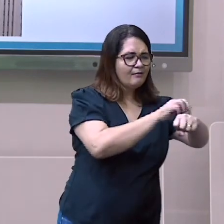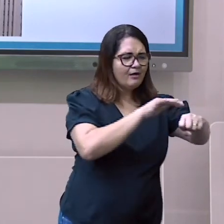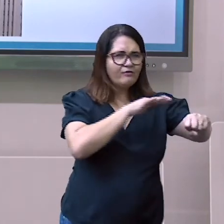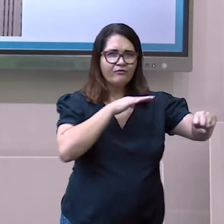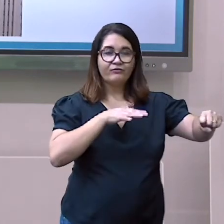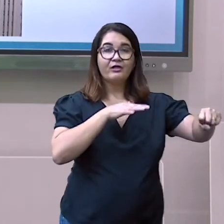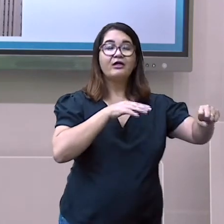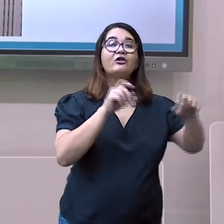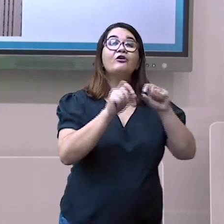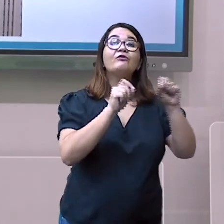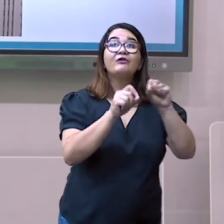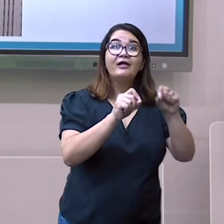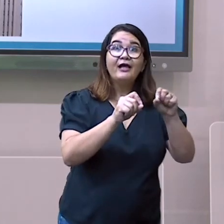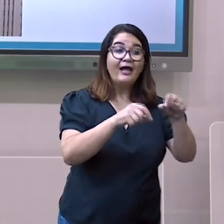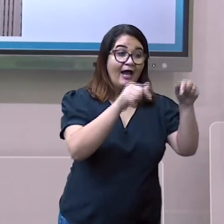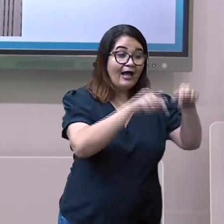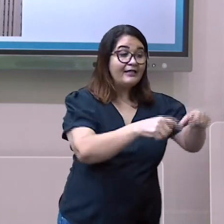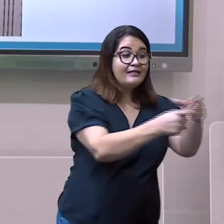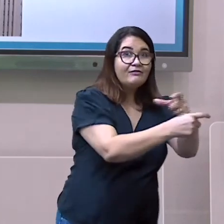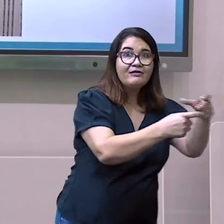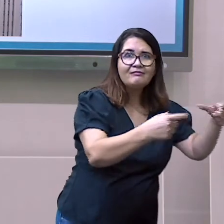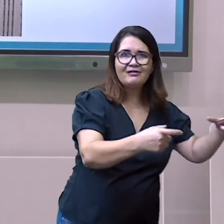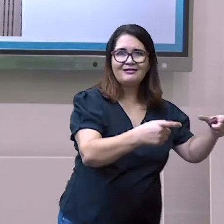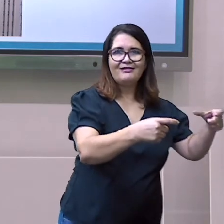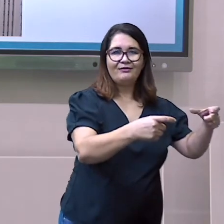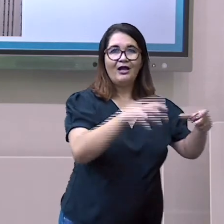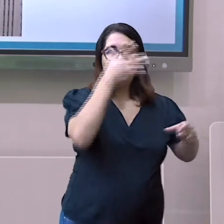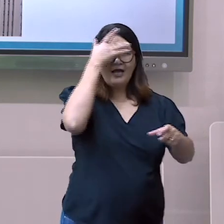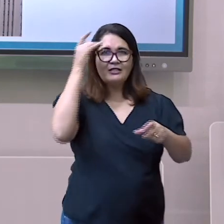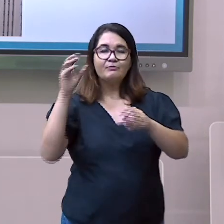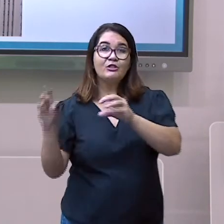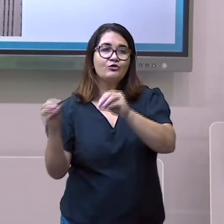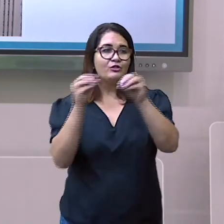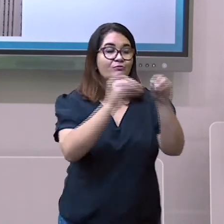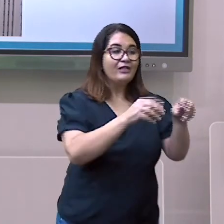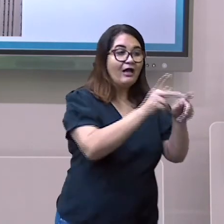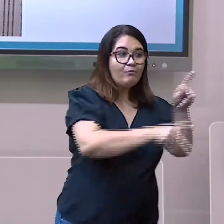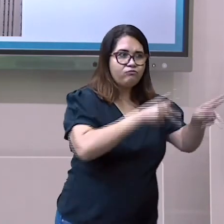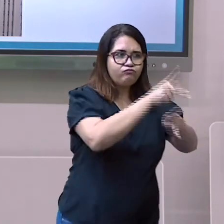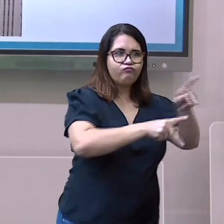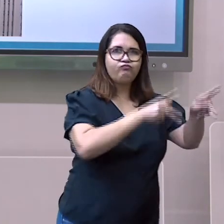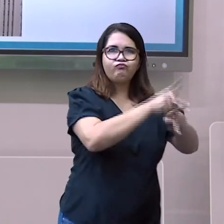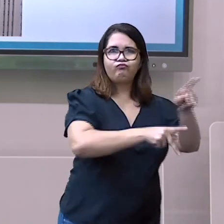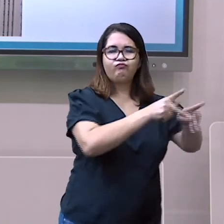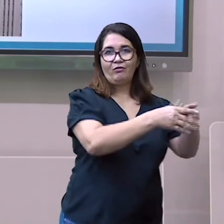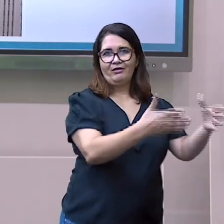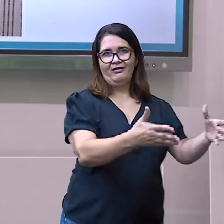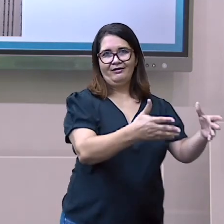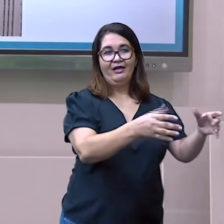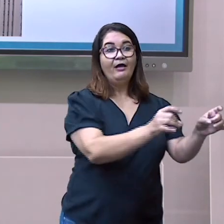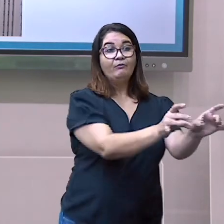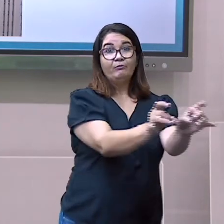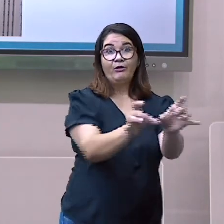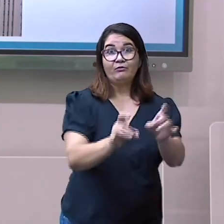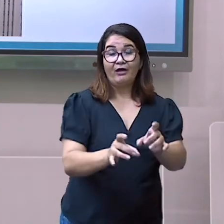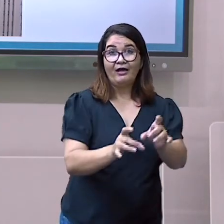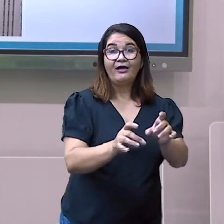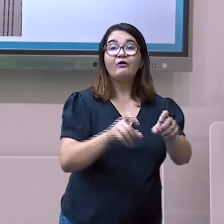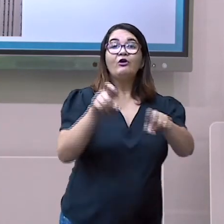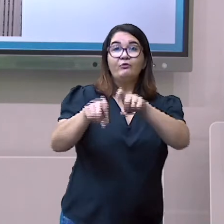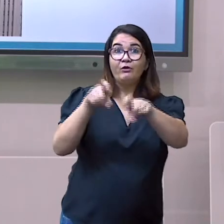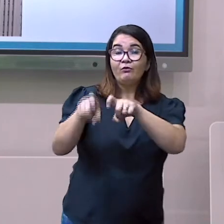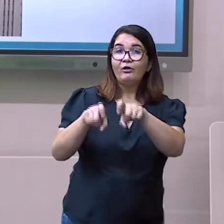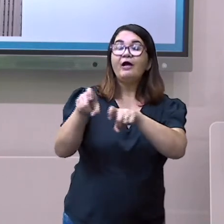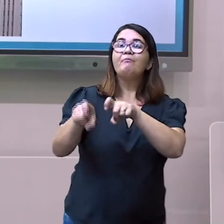trouxe um forte crescimento populacional, ao lado da pecuária e do comércio. No entanto,